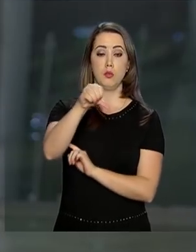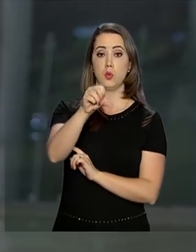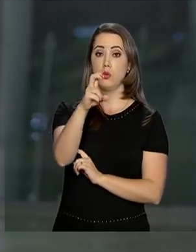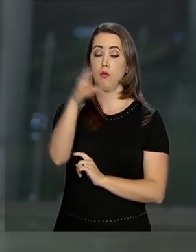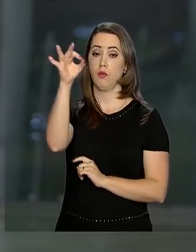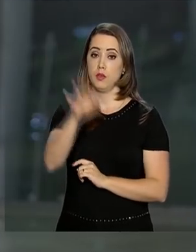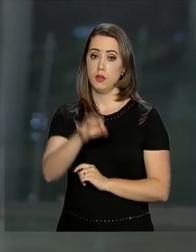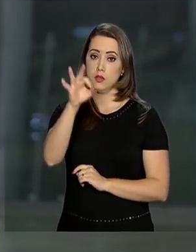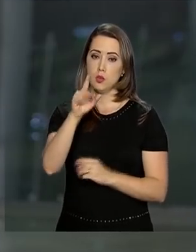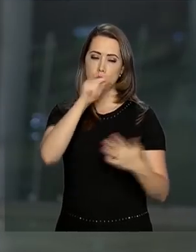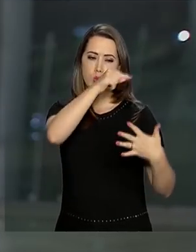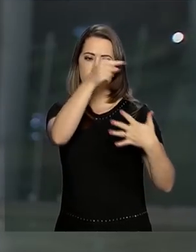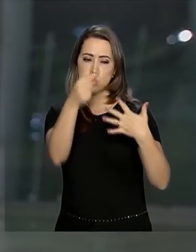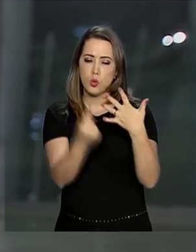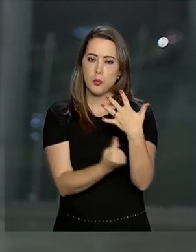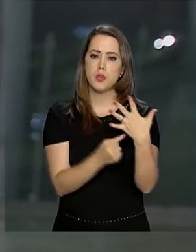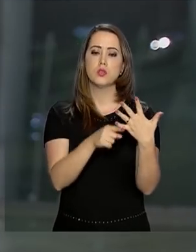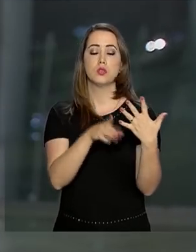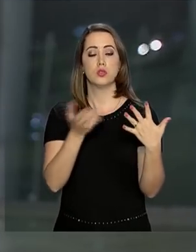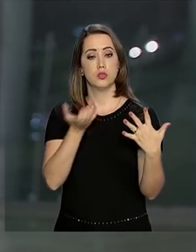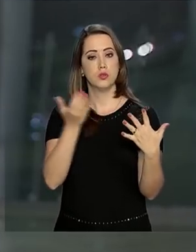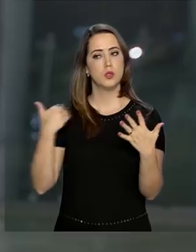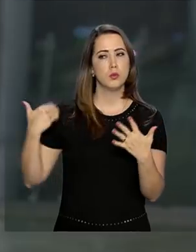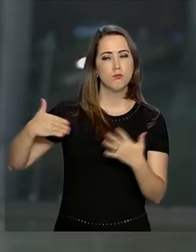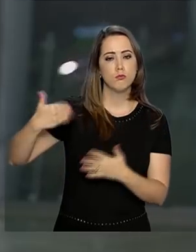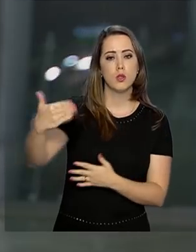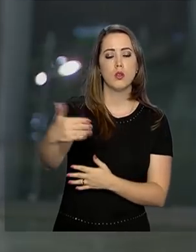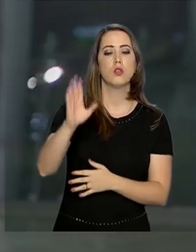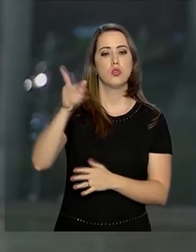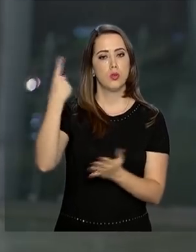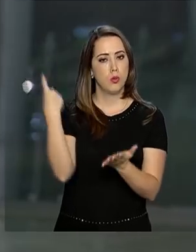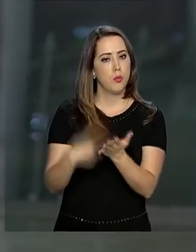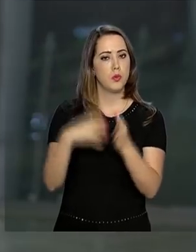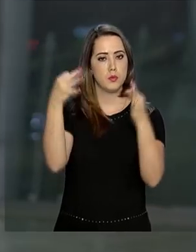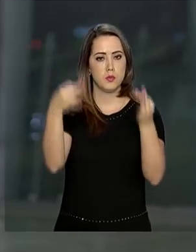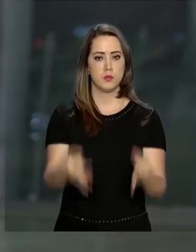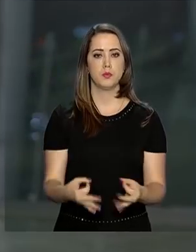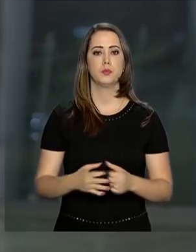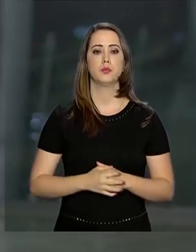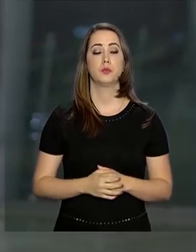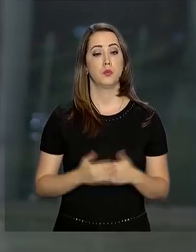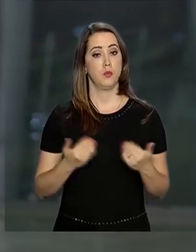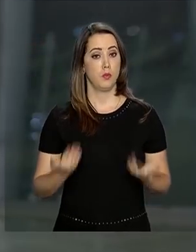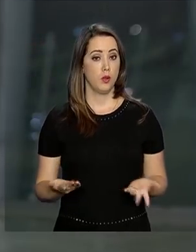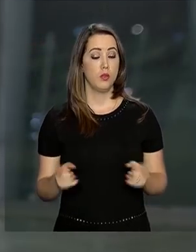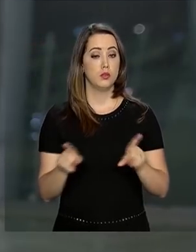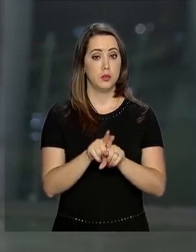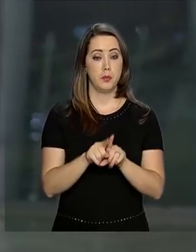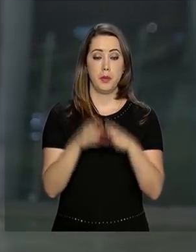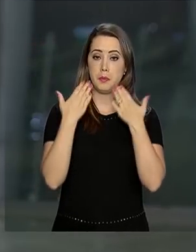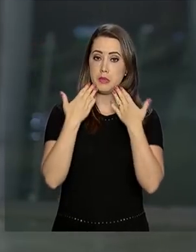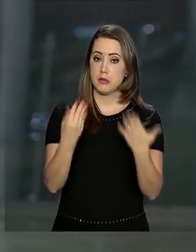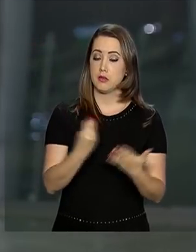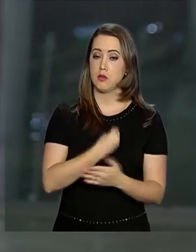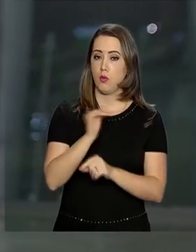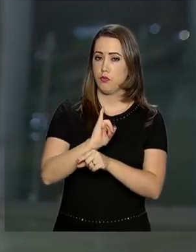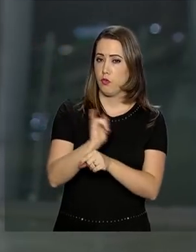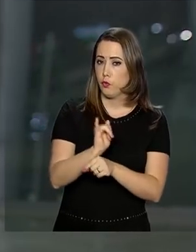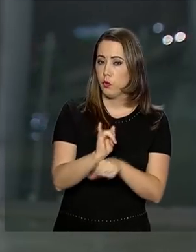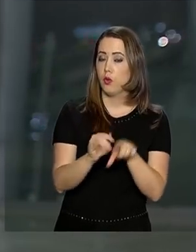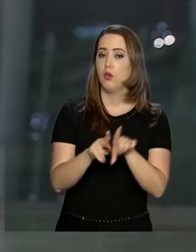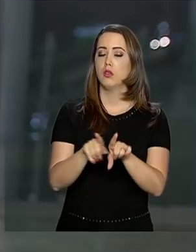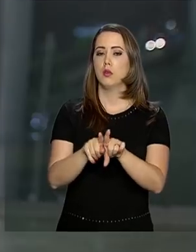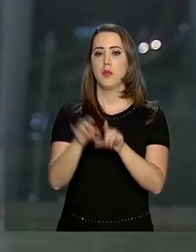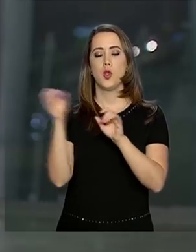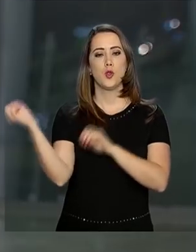% das metas traçadas no começo da gestão serão cumpridas até a data. Ainda durante a transmissão, o presidente anunciou